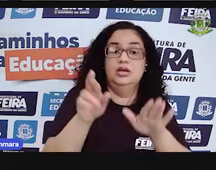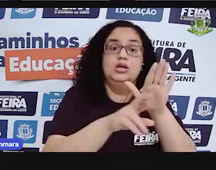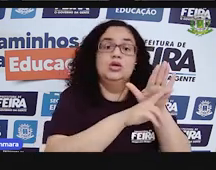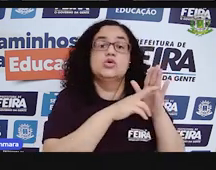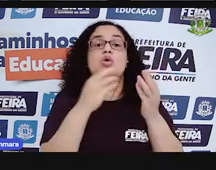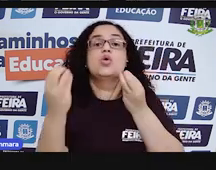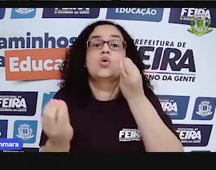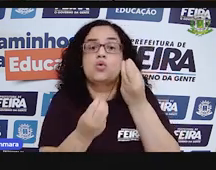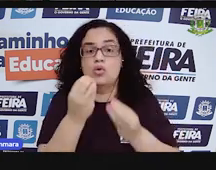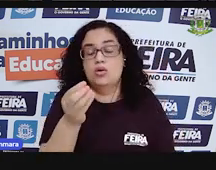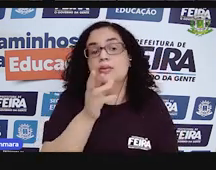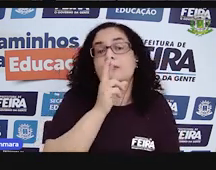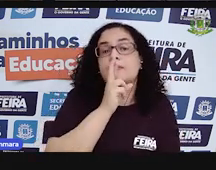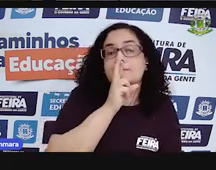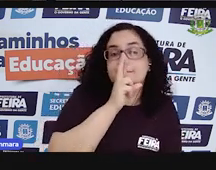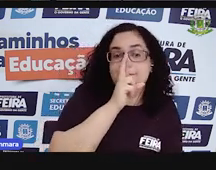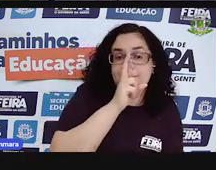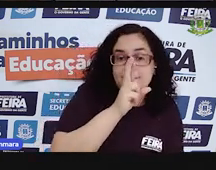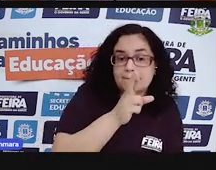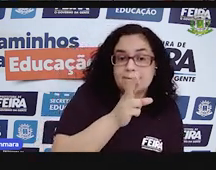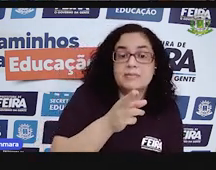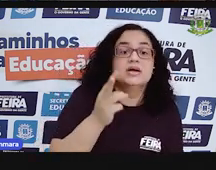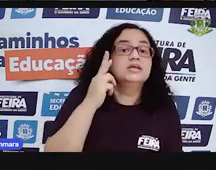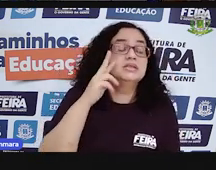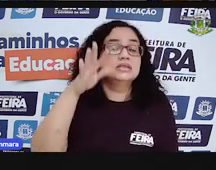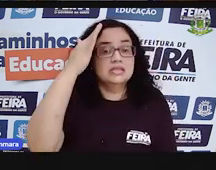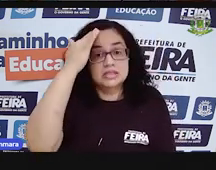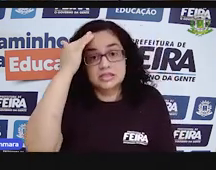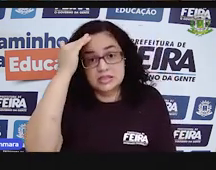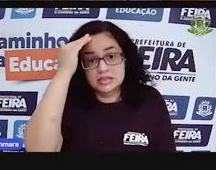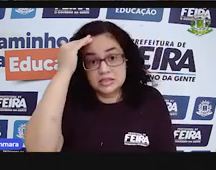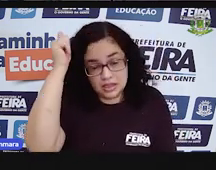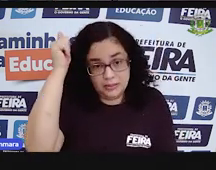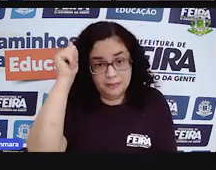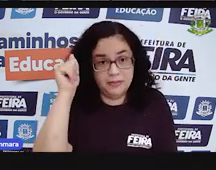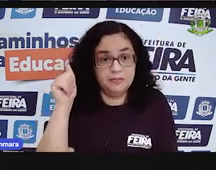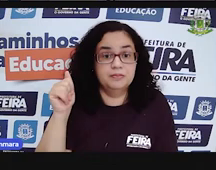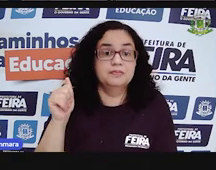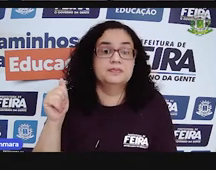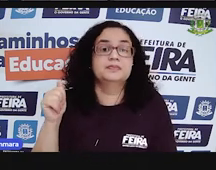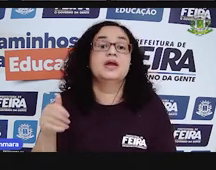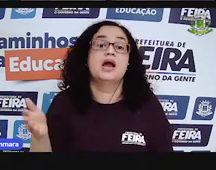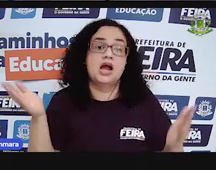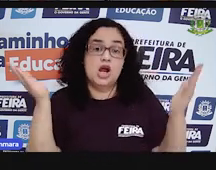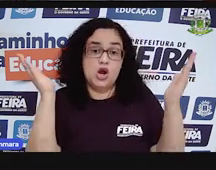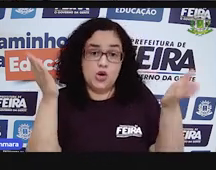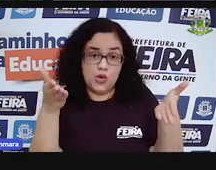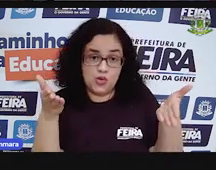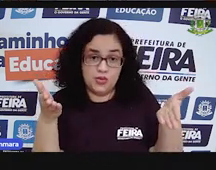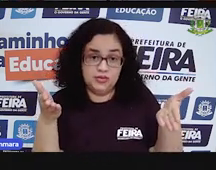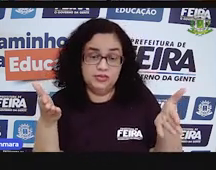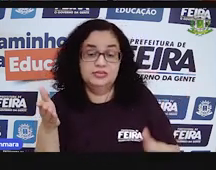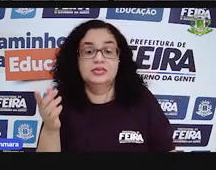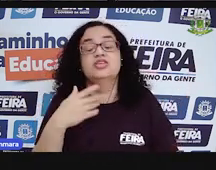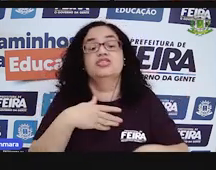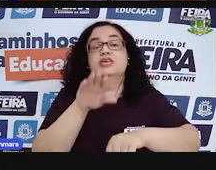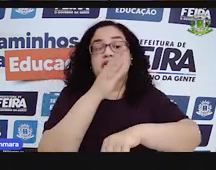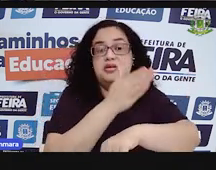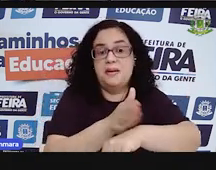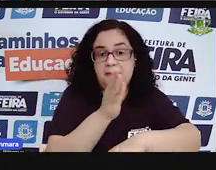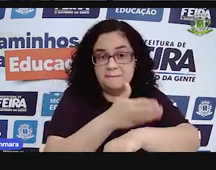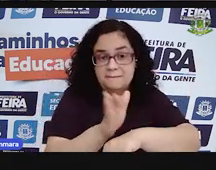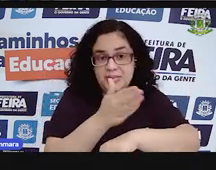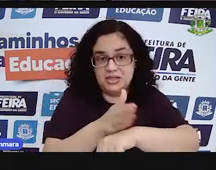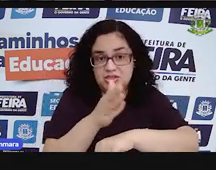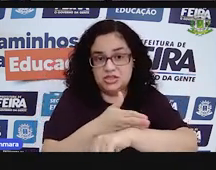faz. Você pegou a visão. Você vai pegar essa visão agora e vai praticar